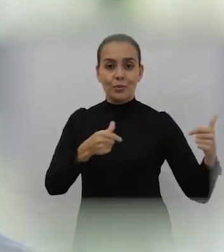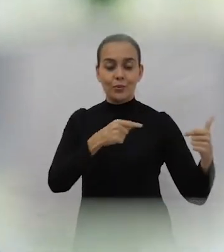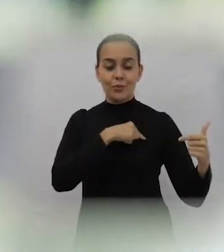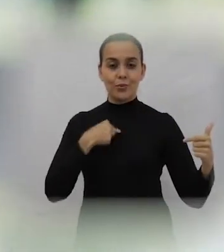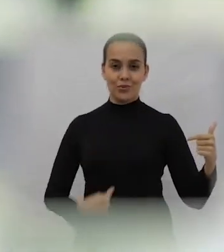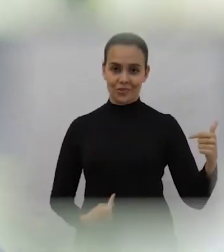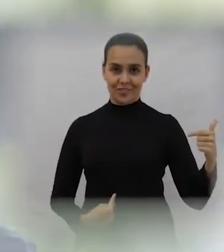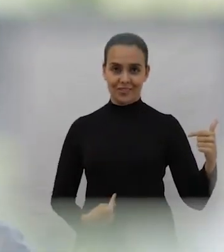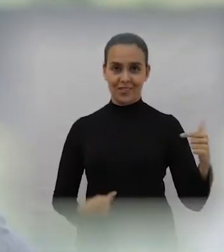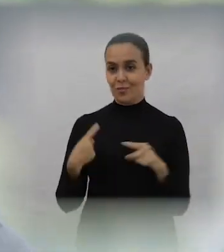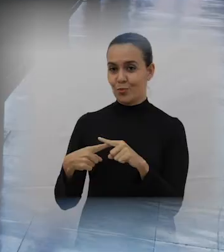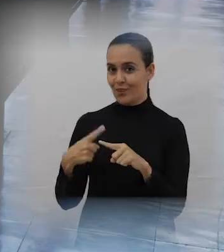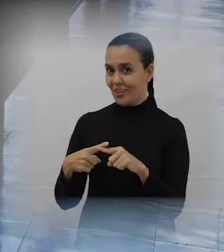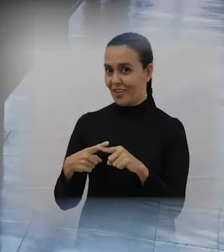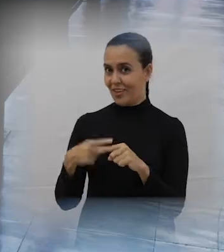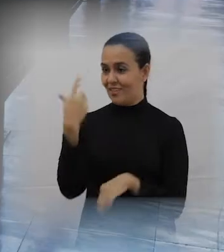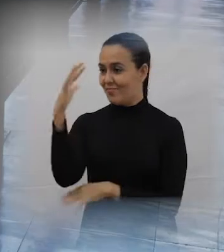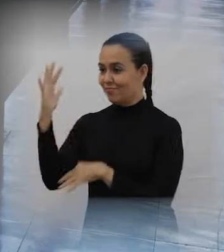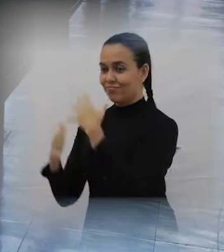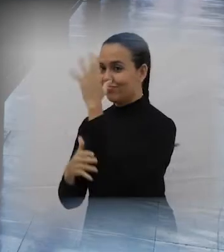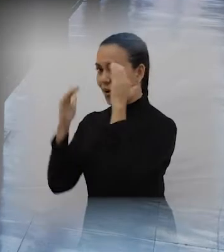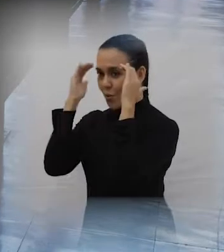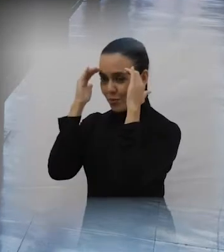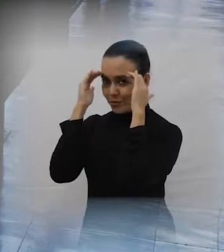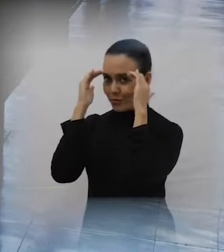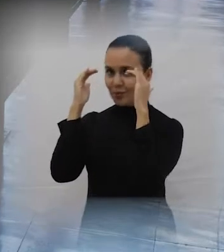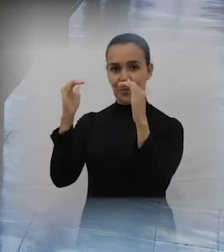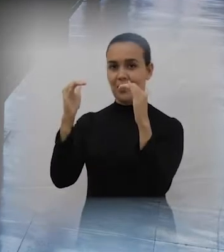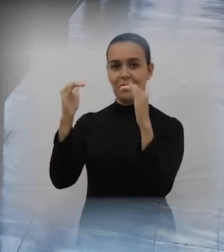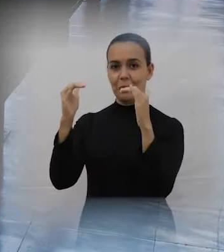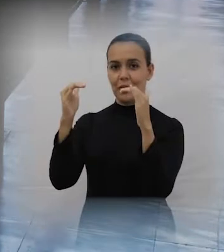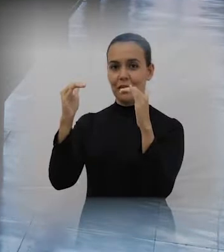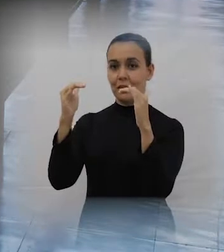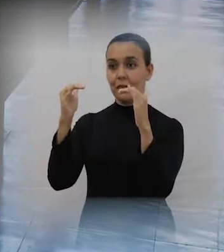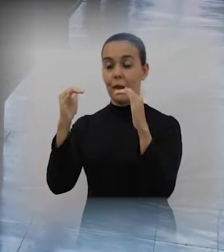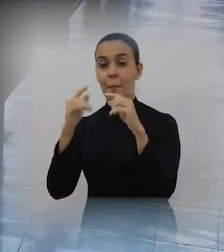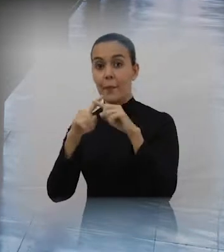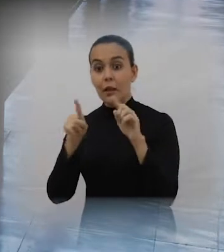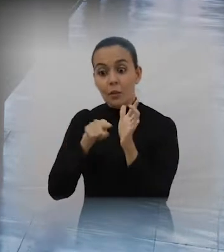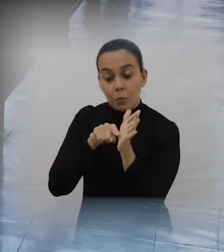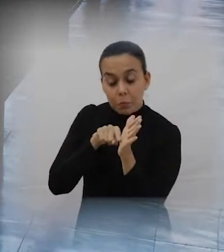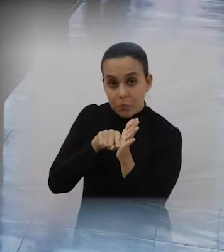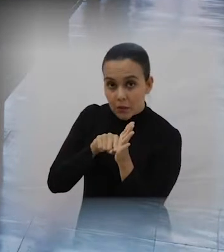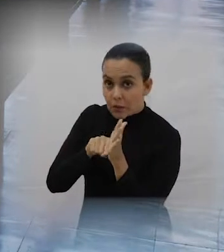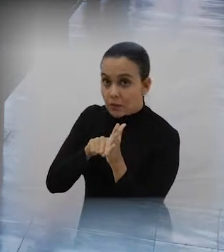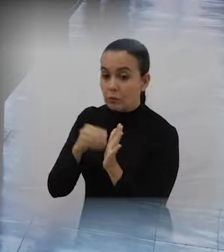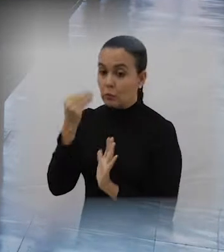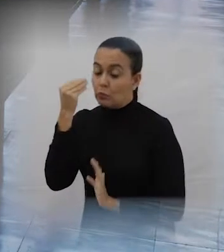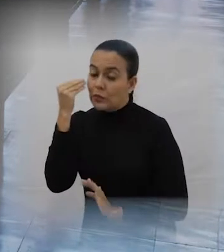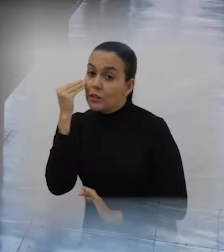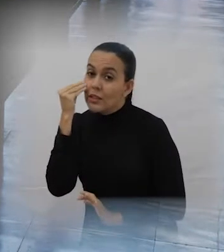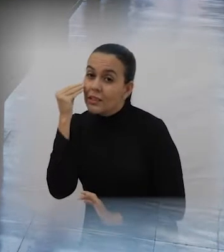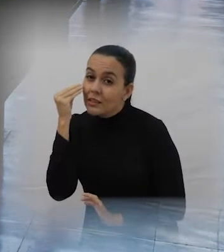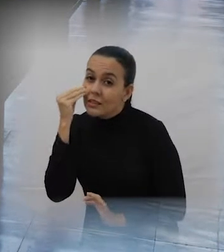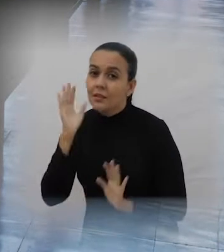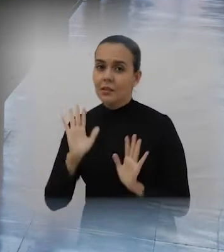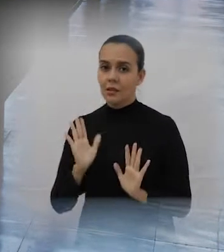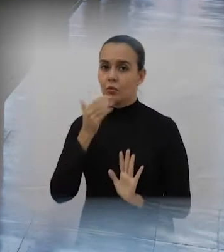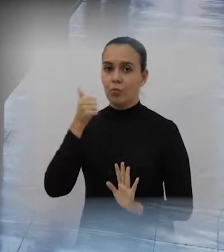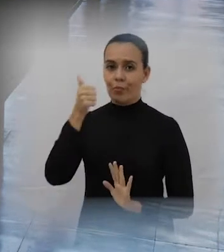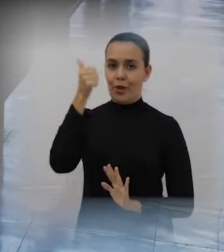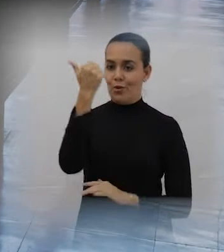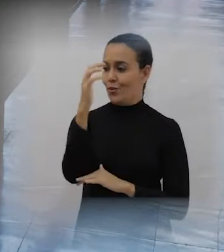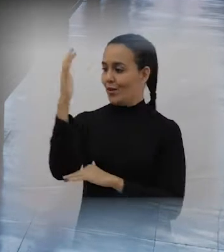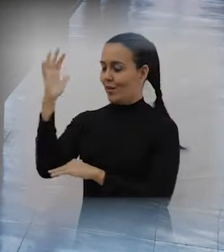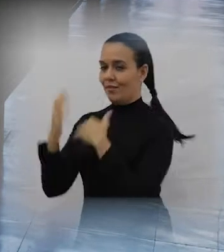feito políticas louváveis para enfrentar os problemas ambientais, que são vários, não é que não haja. poluição em